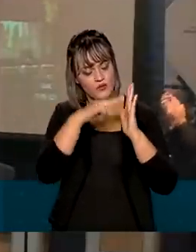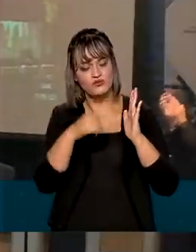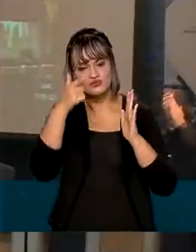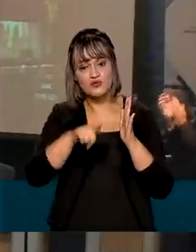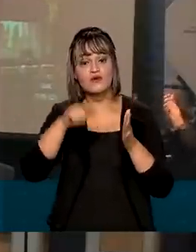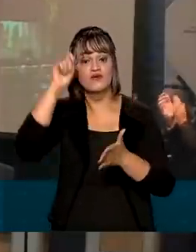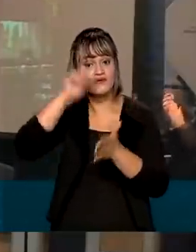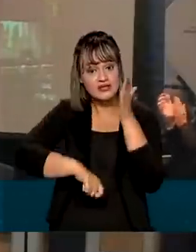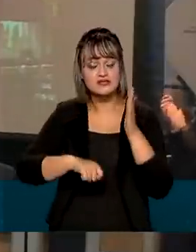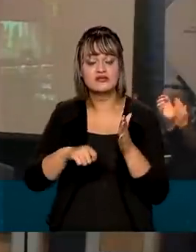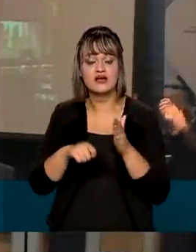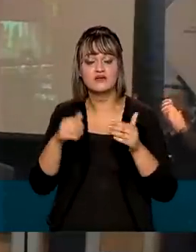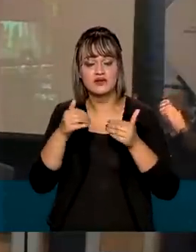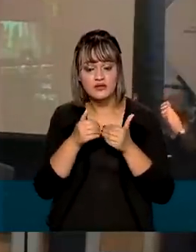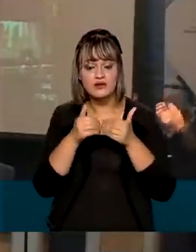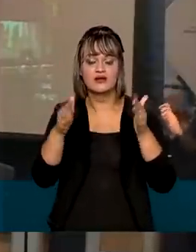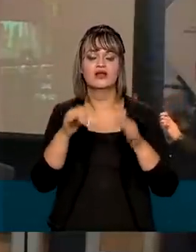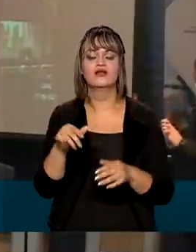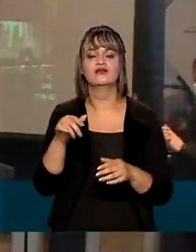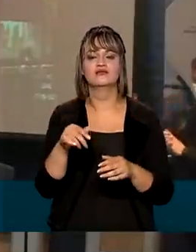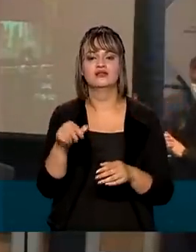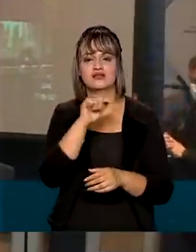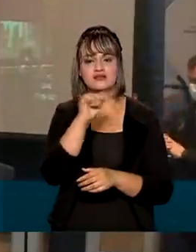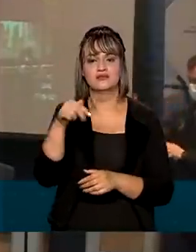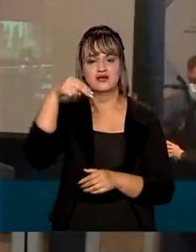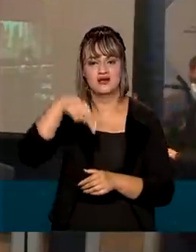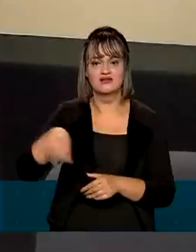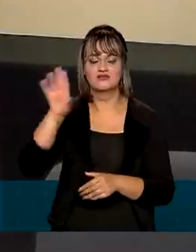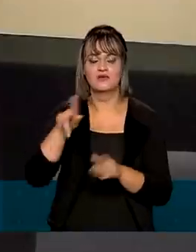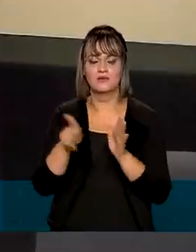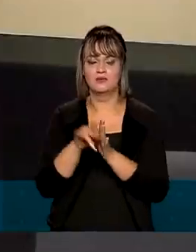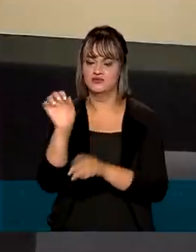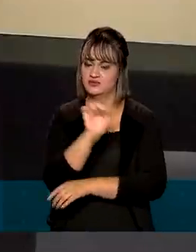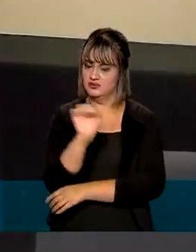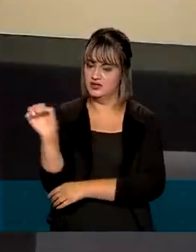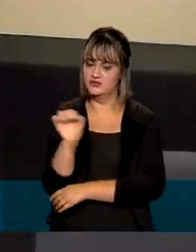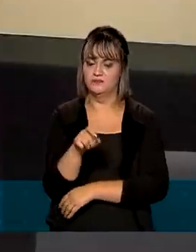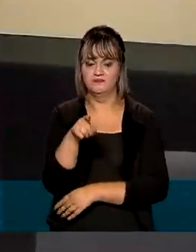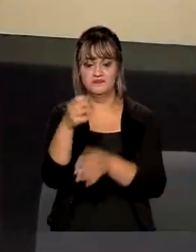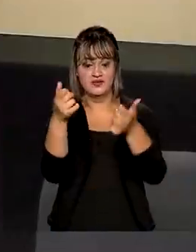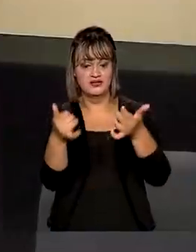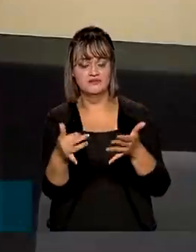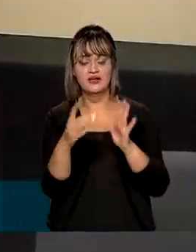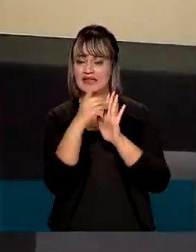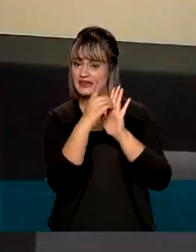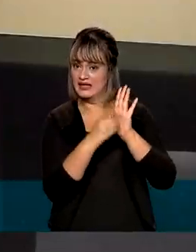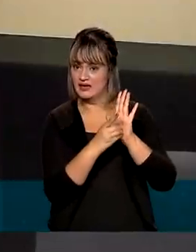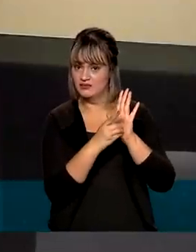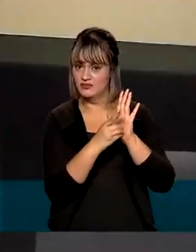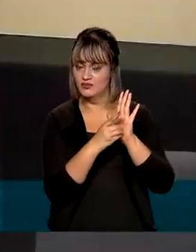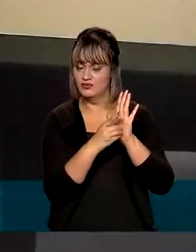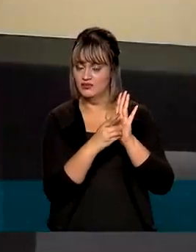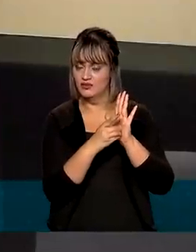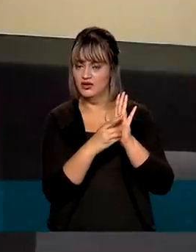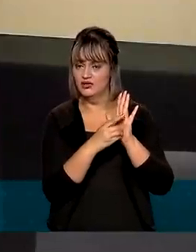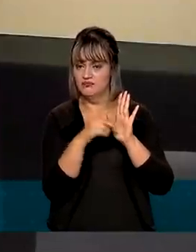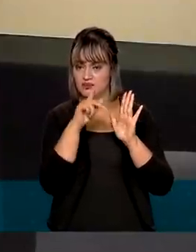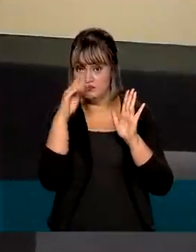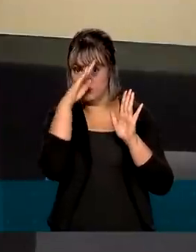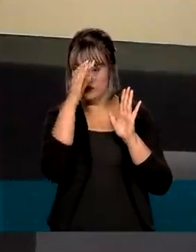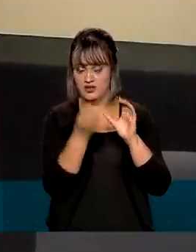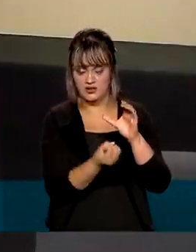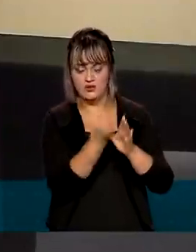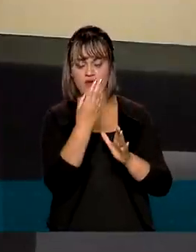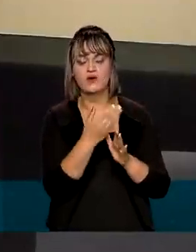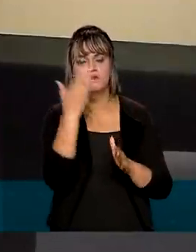cerimônia de abertura da Semana Nacional de Trânsito. Esse decreto do presidente Bolsonaro, então, selou definitivamente